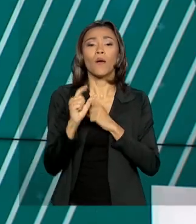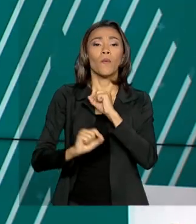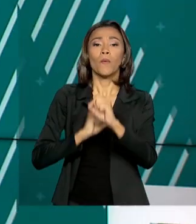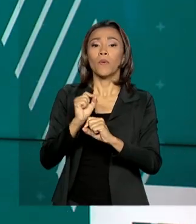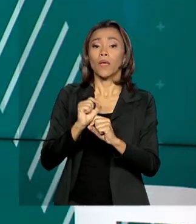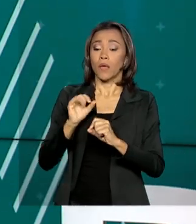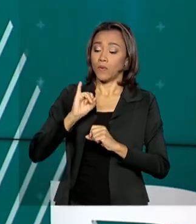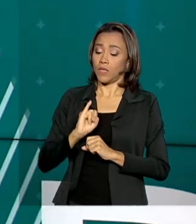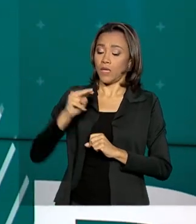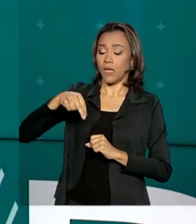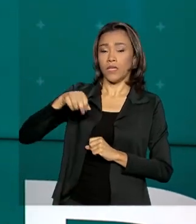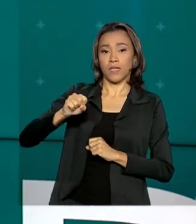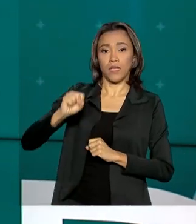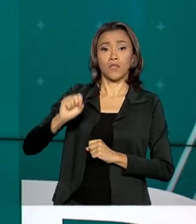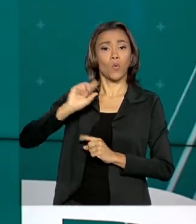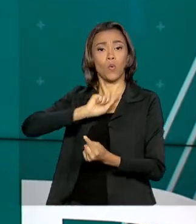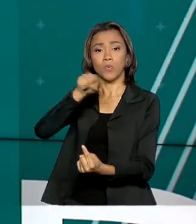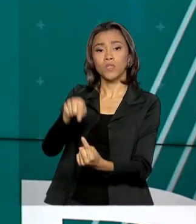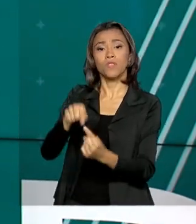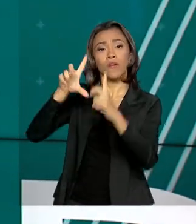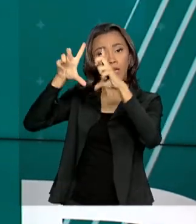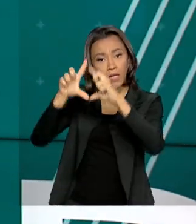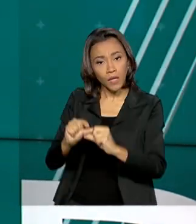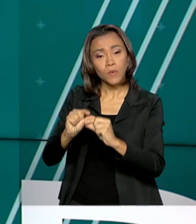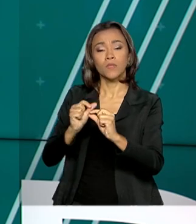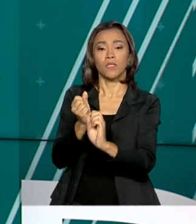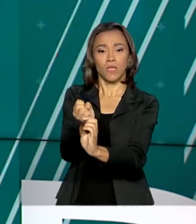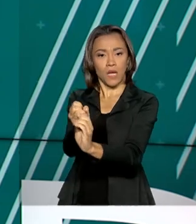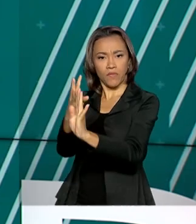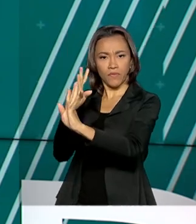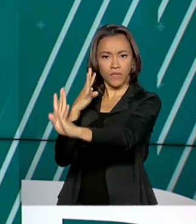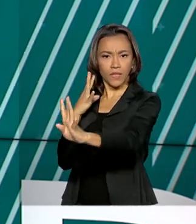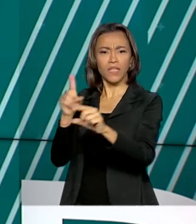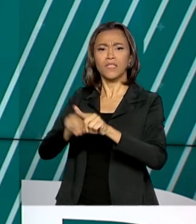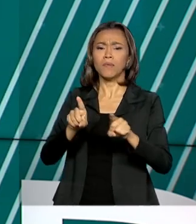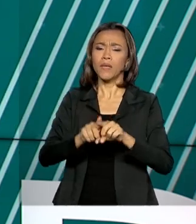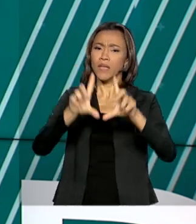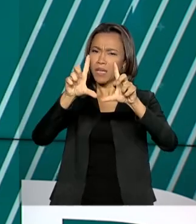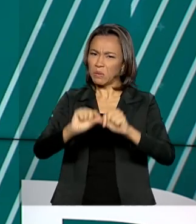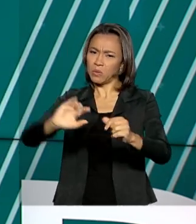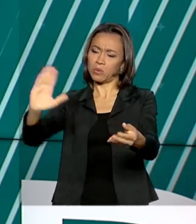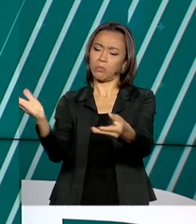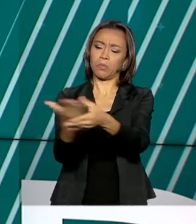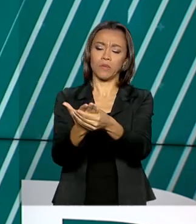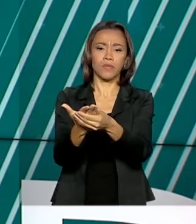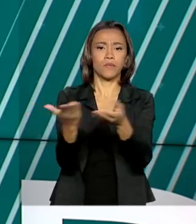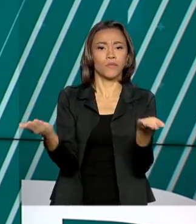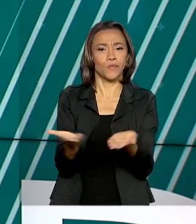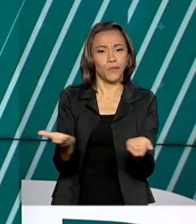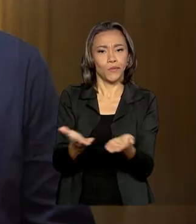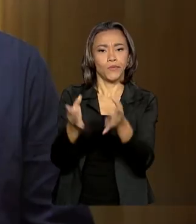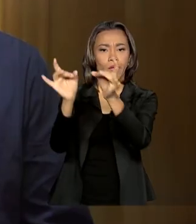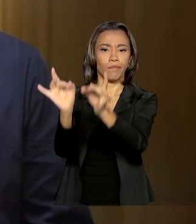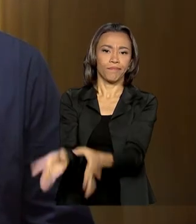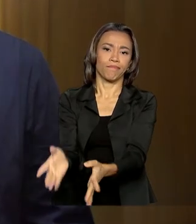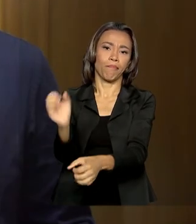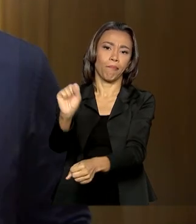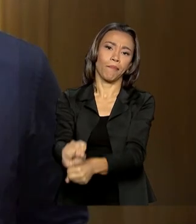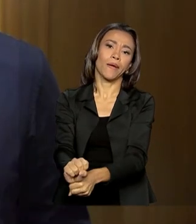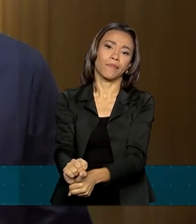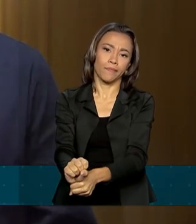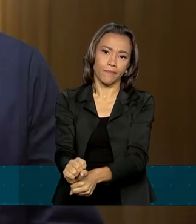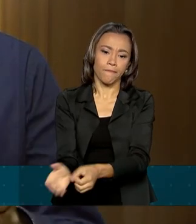e reduzir a fila de 1 milhão e 300 mil processos que hoje estão parados. As medidas